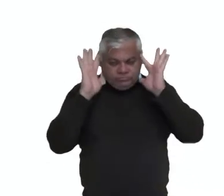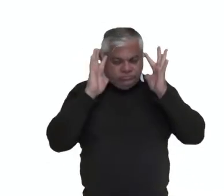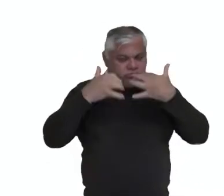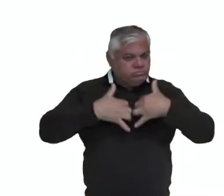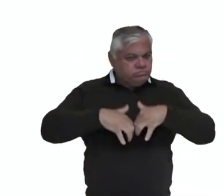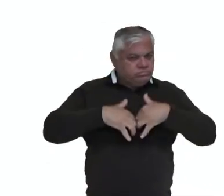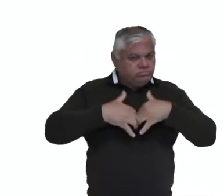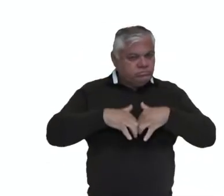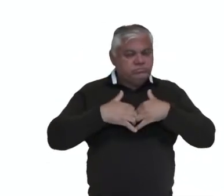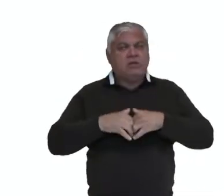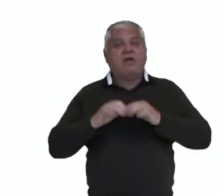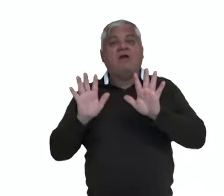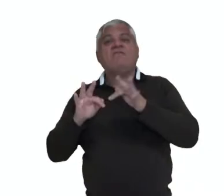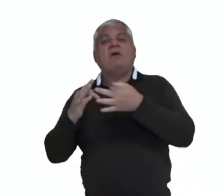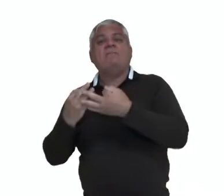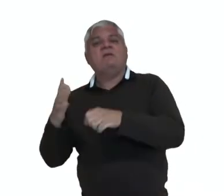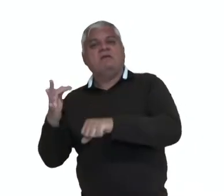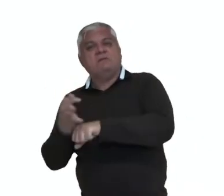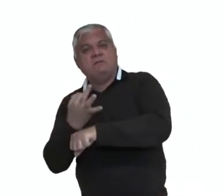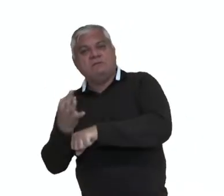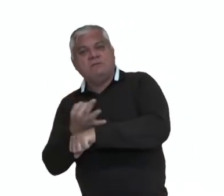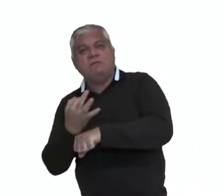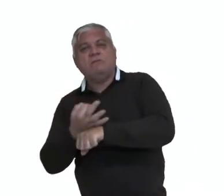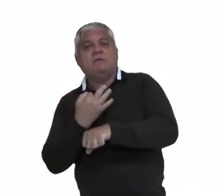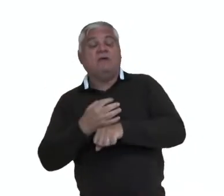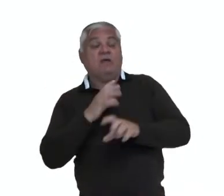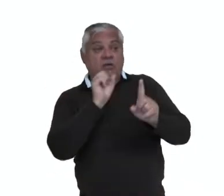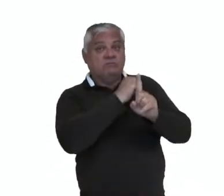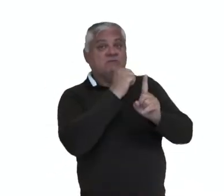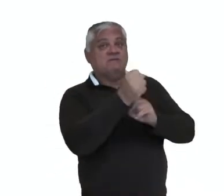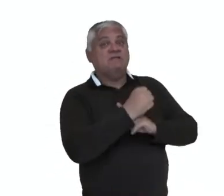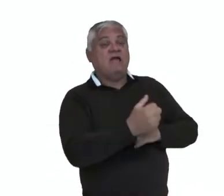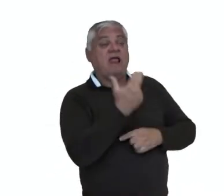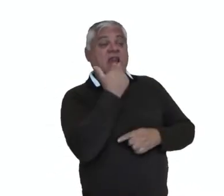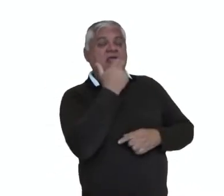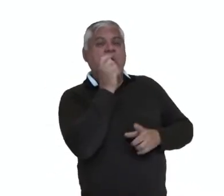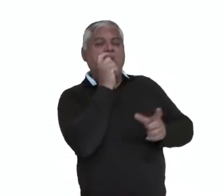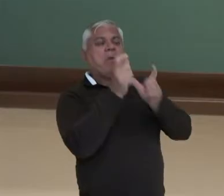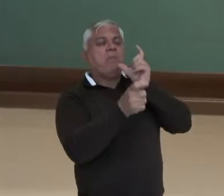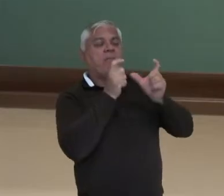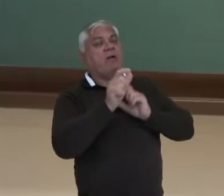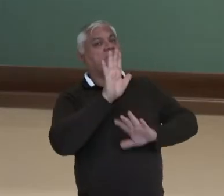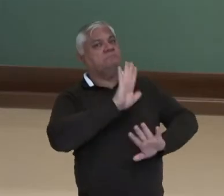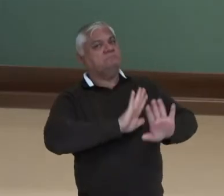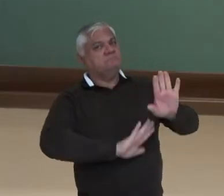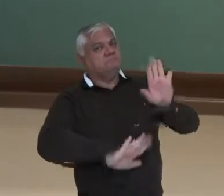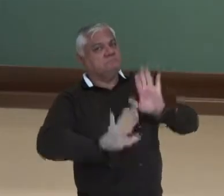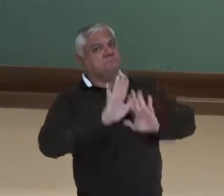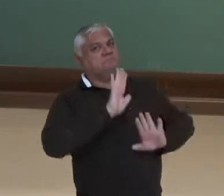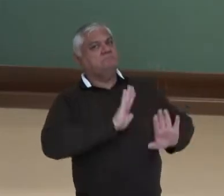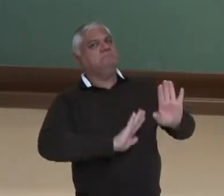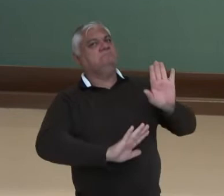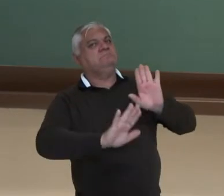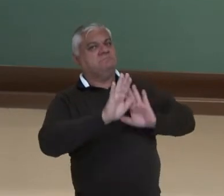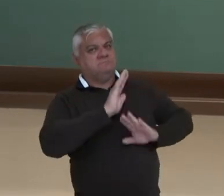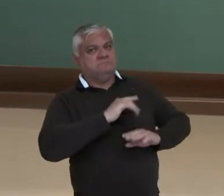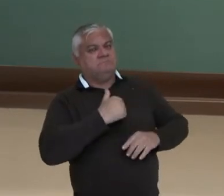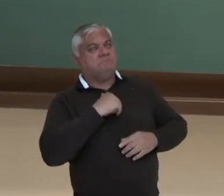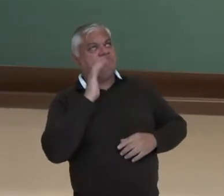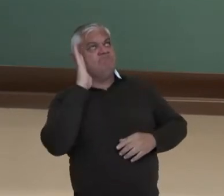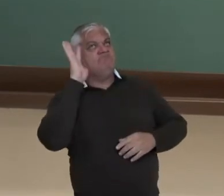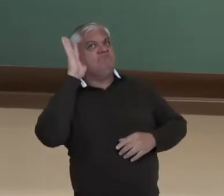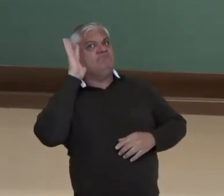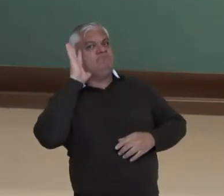família, sua tolerância. Em sociedade, sua língua. Nós não podemos falar tudo aquilo que nós queremos. Nós devemos pensar,